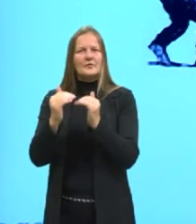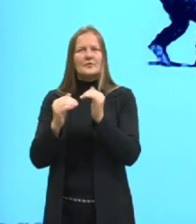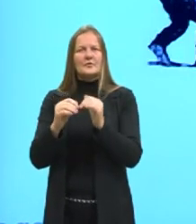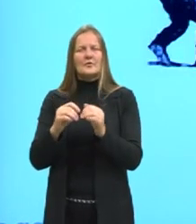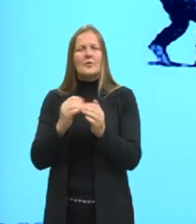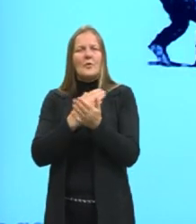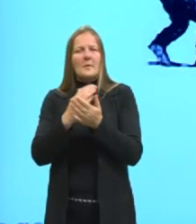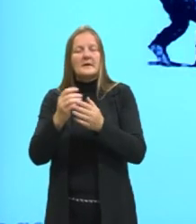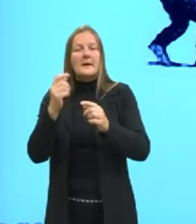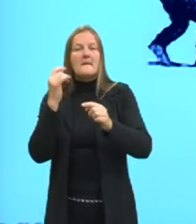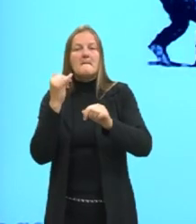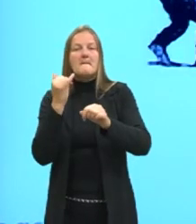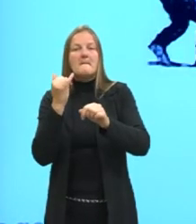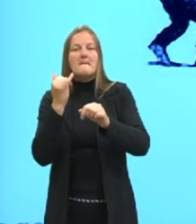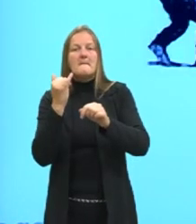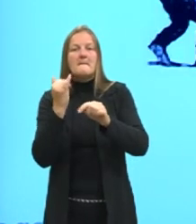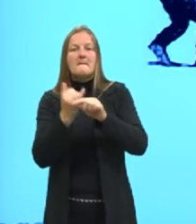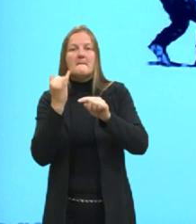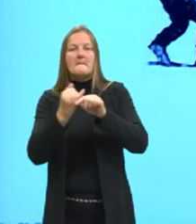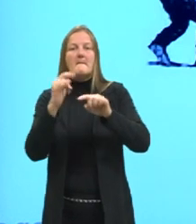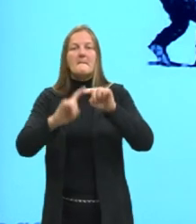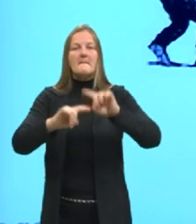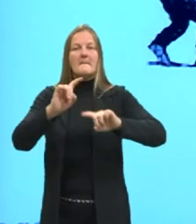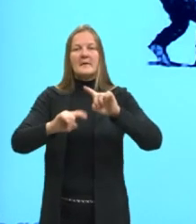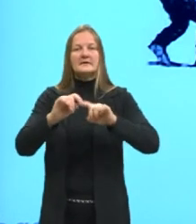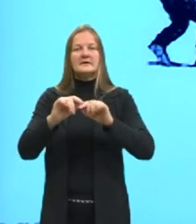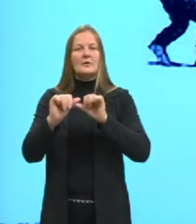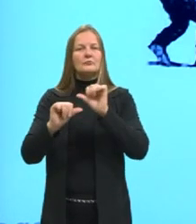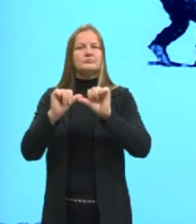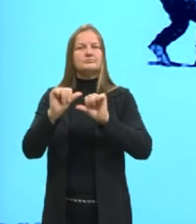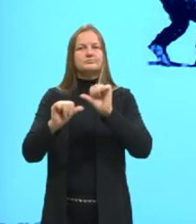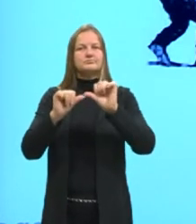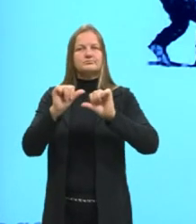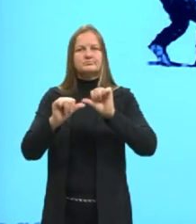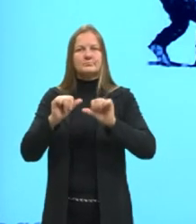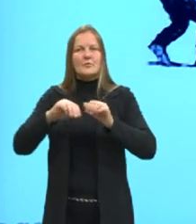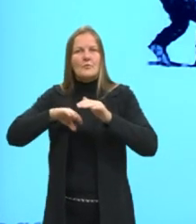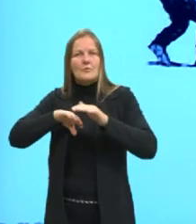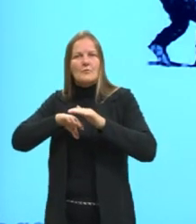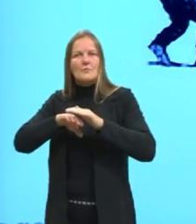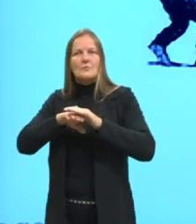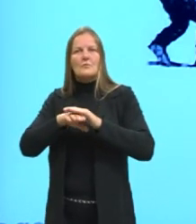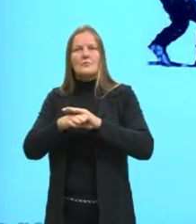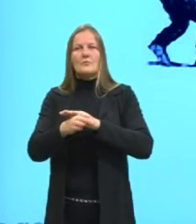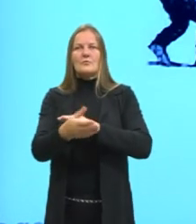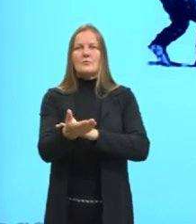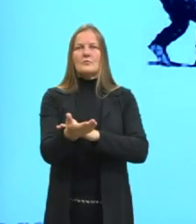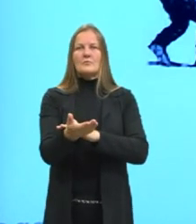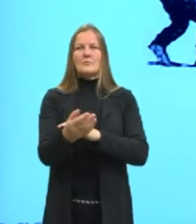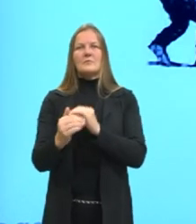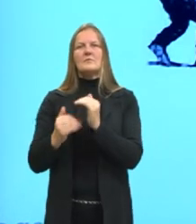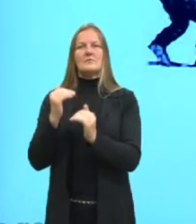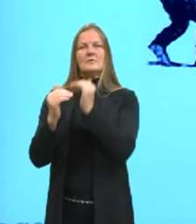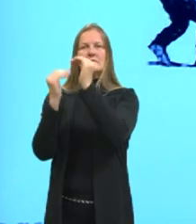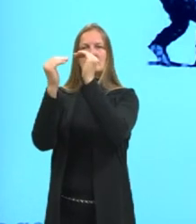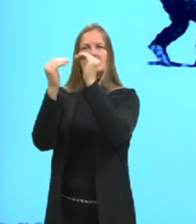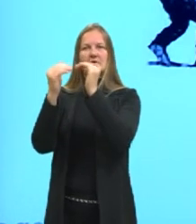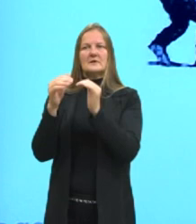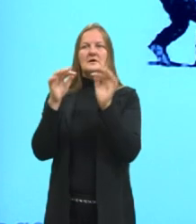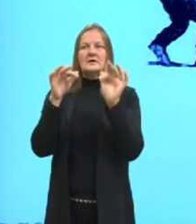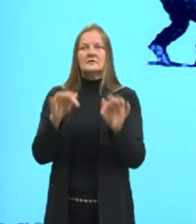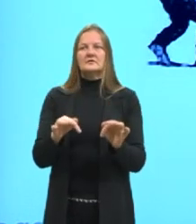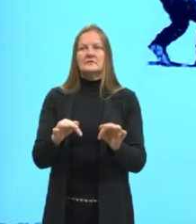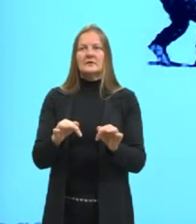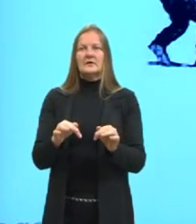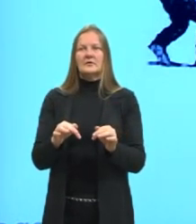ferramenta. A ferramenta evolui, à medida que ele vai evoluindo também. E, ao final, ele